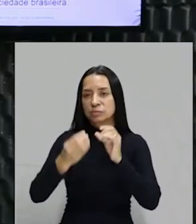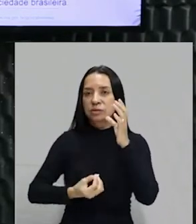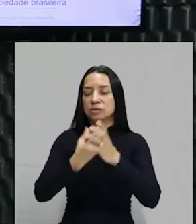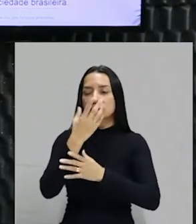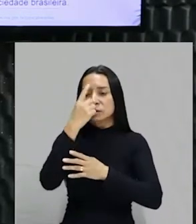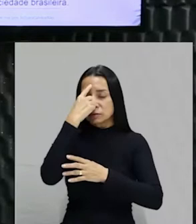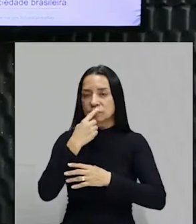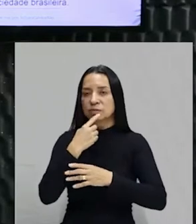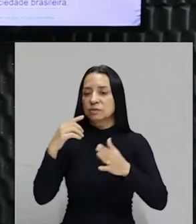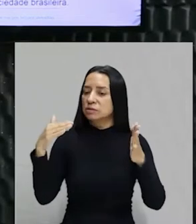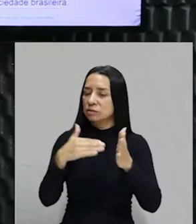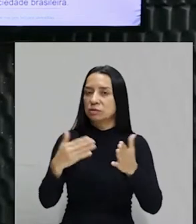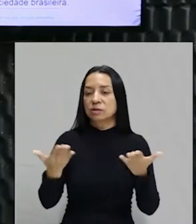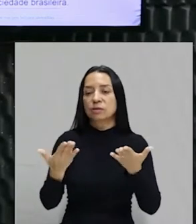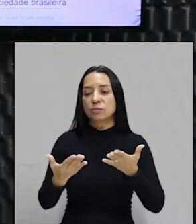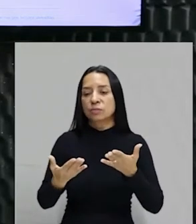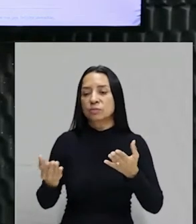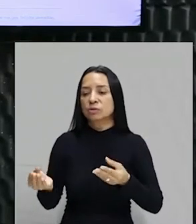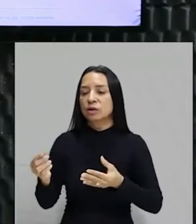imagens que até hoje estão na nossa cabeça.